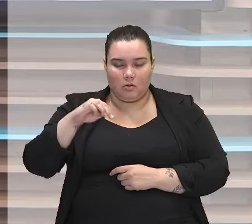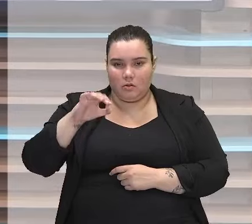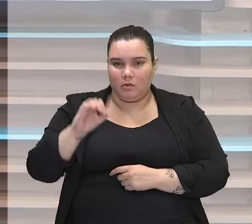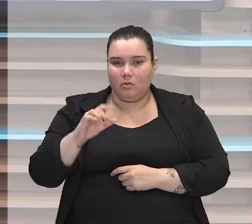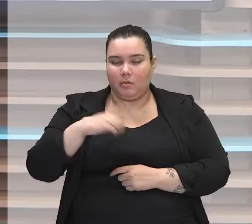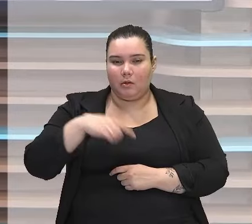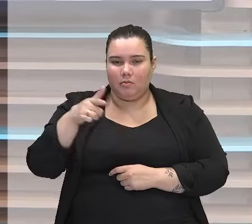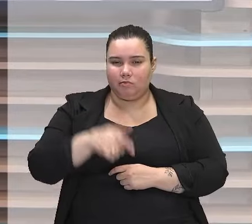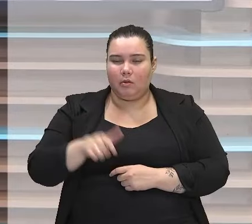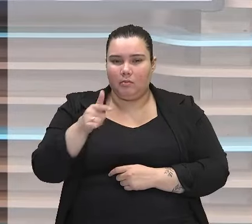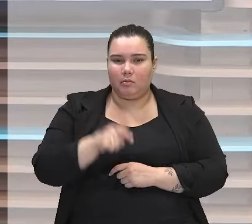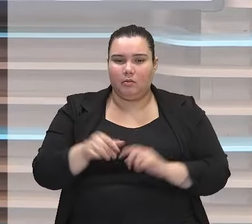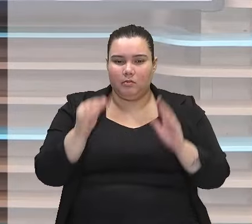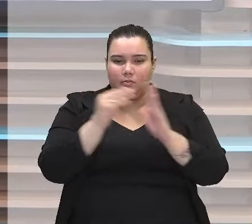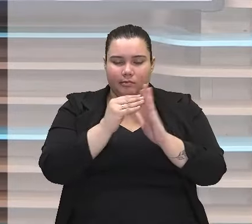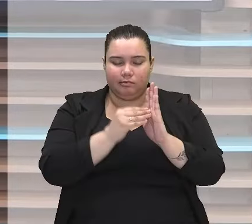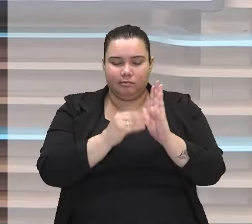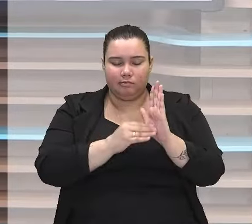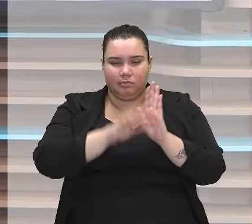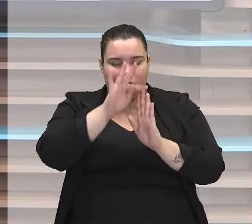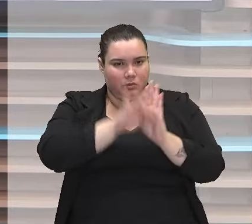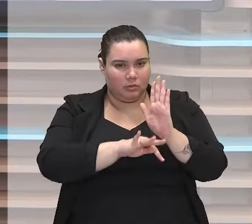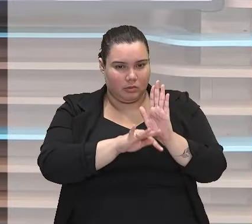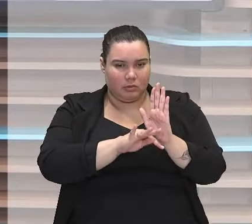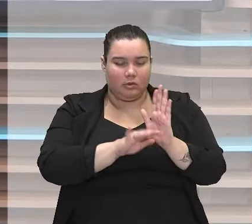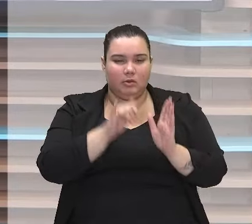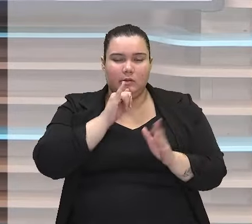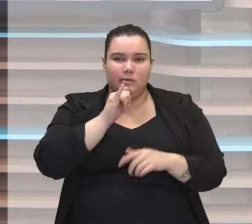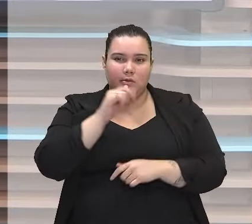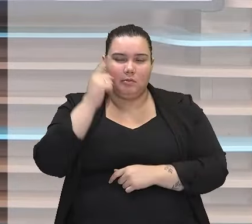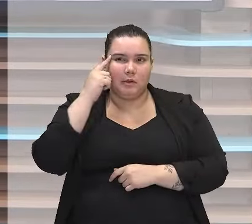de reforçar determinada ideia,